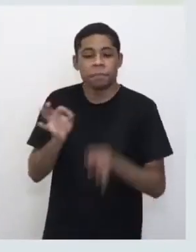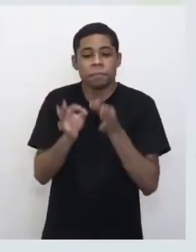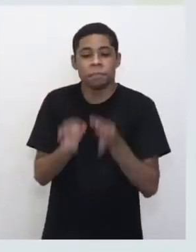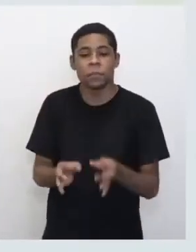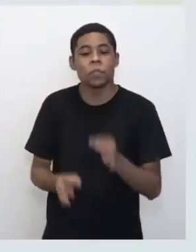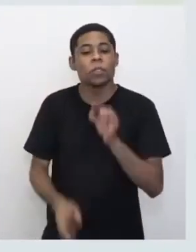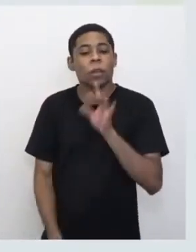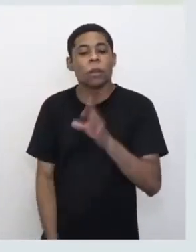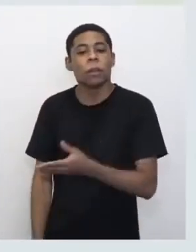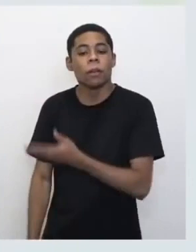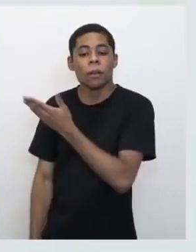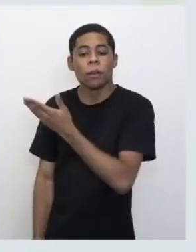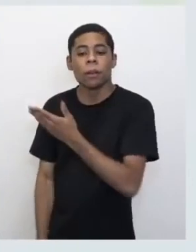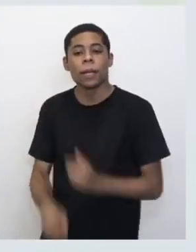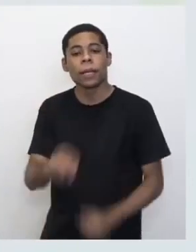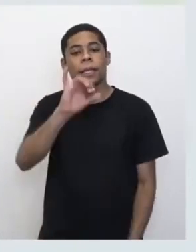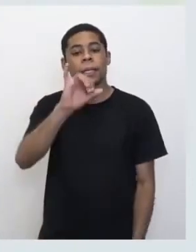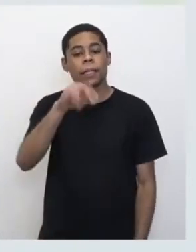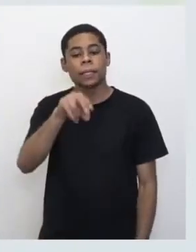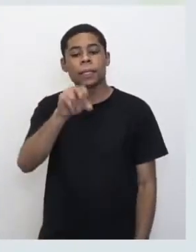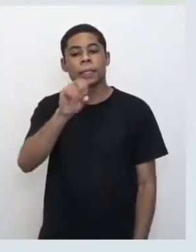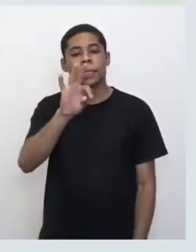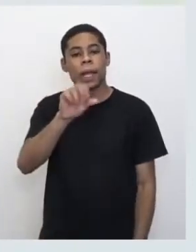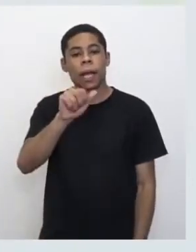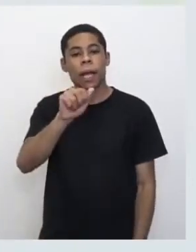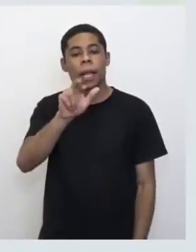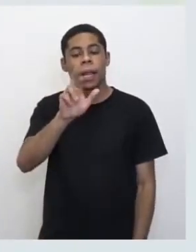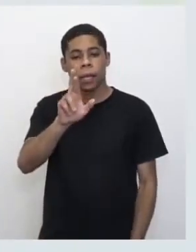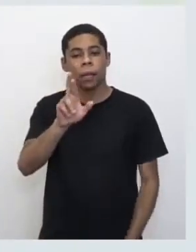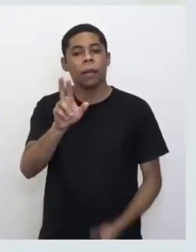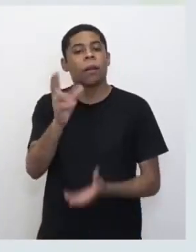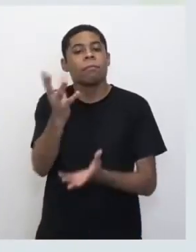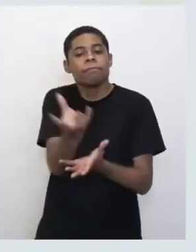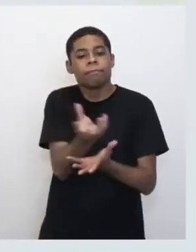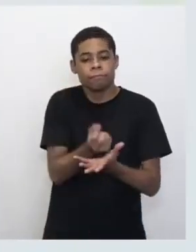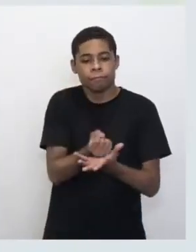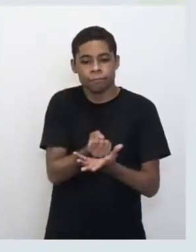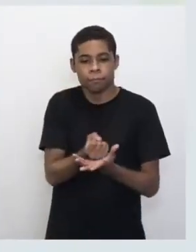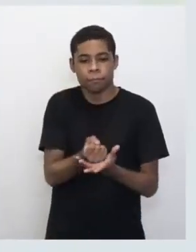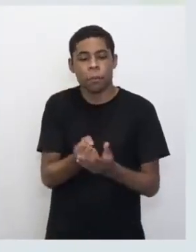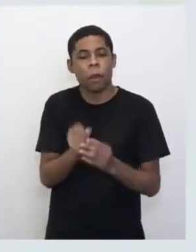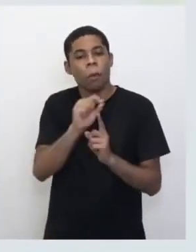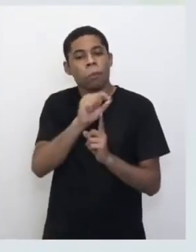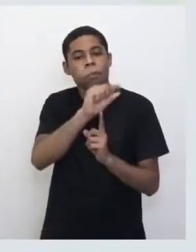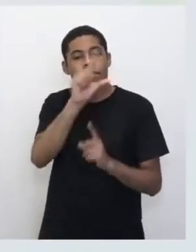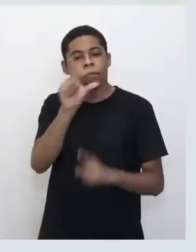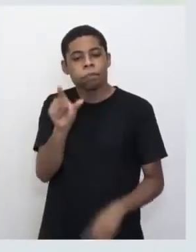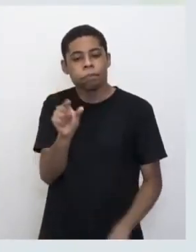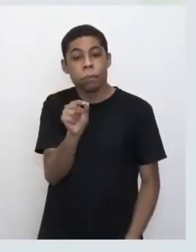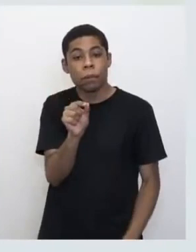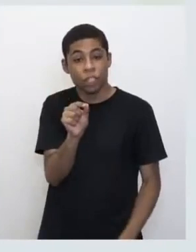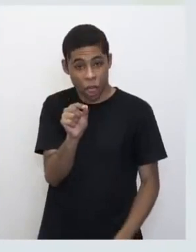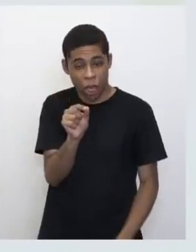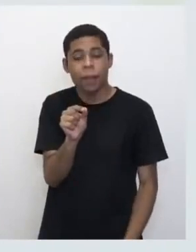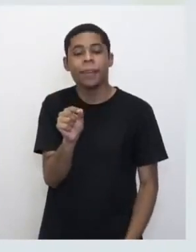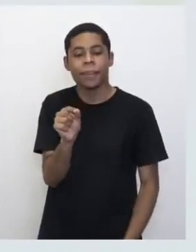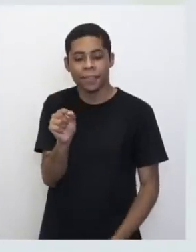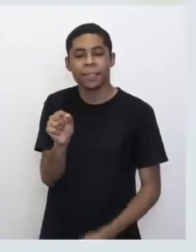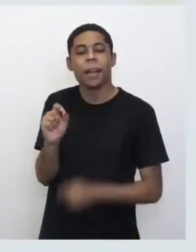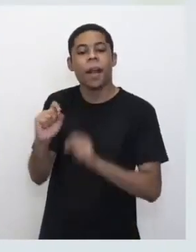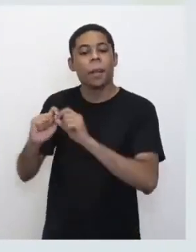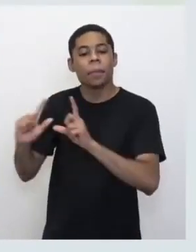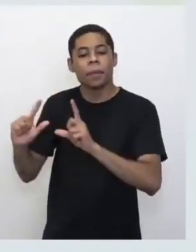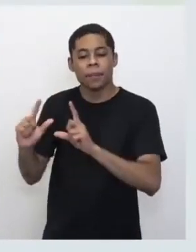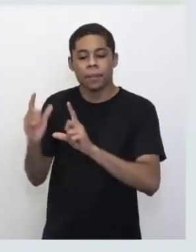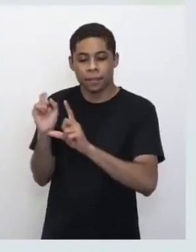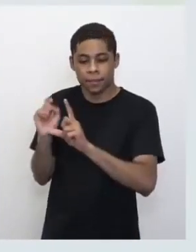Só instalar. Então, gente já clica aqui em instalar e espera o tempo da instalação. Aqui a gente pode